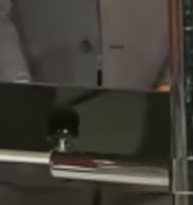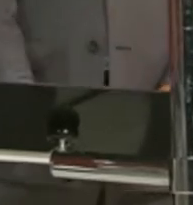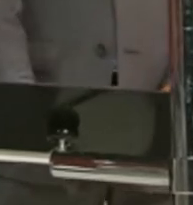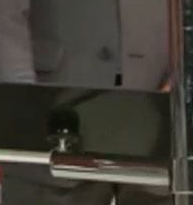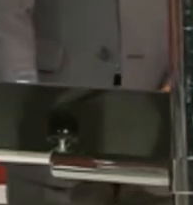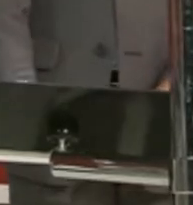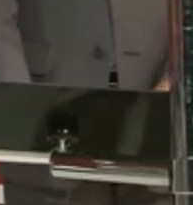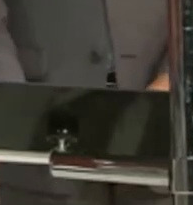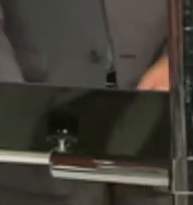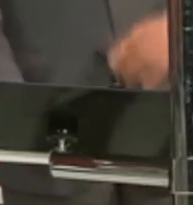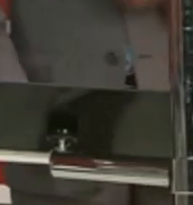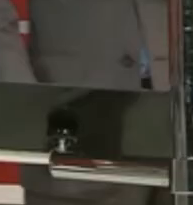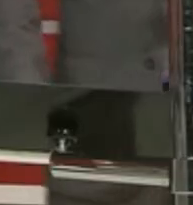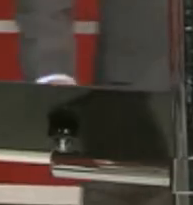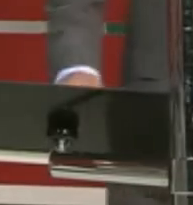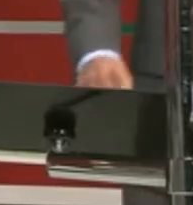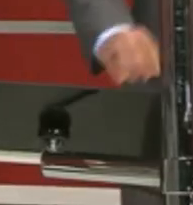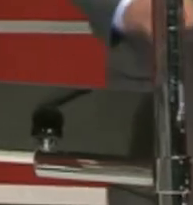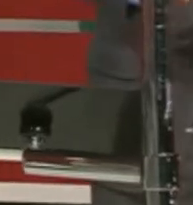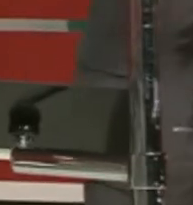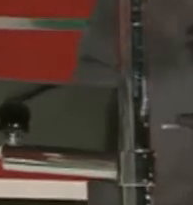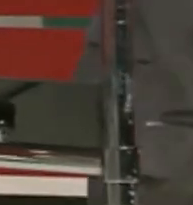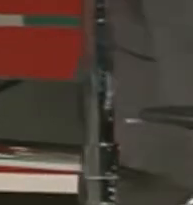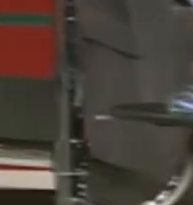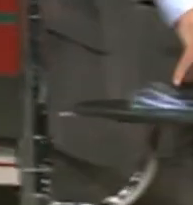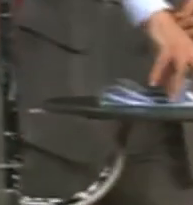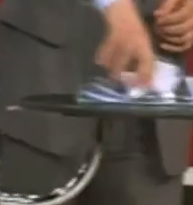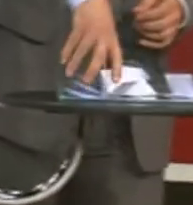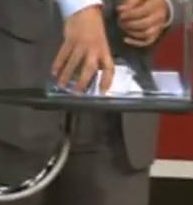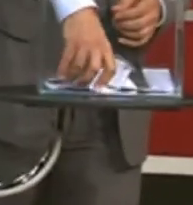Vamos então ao sorteio do candidato que começa perguntando.